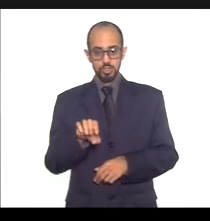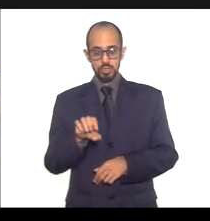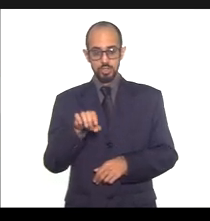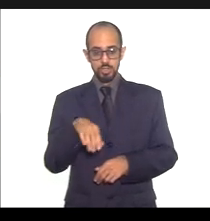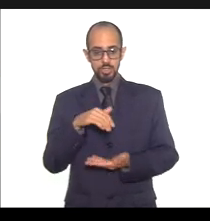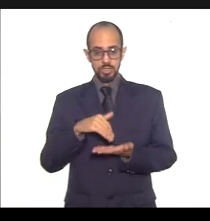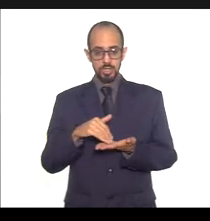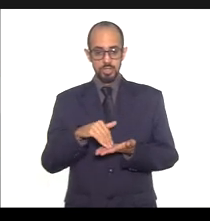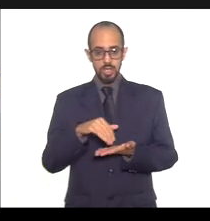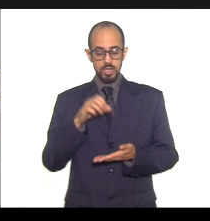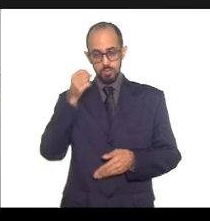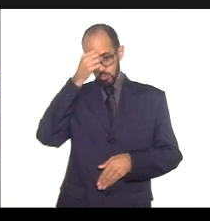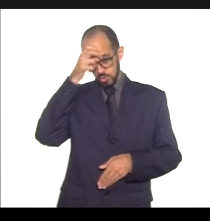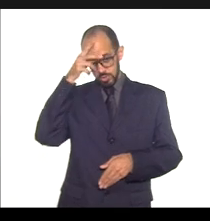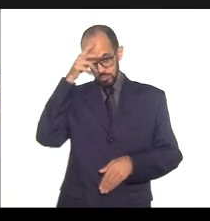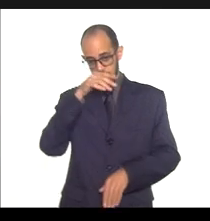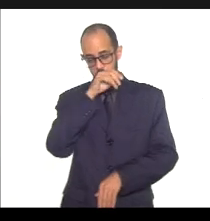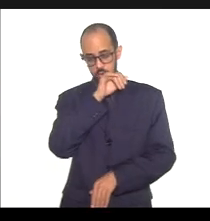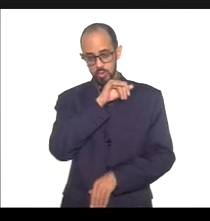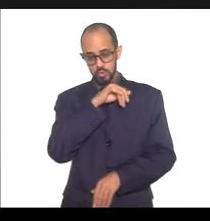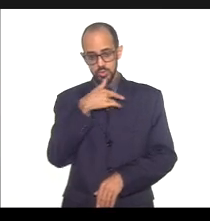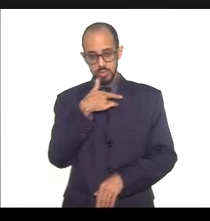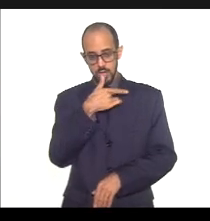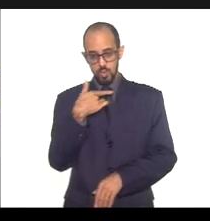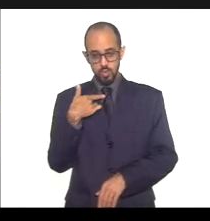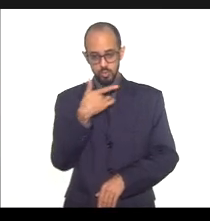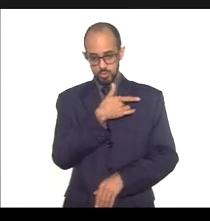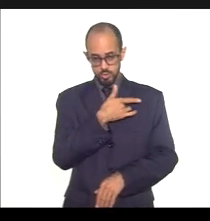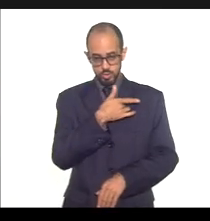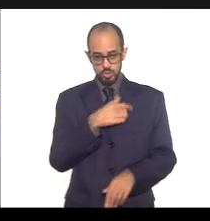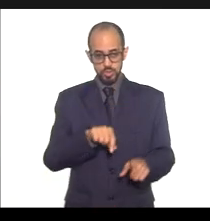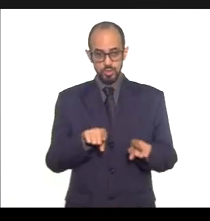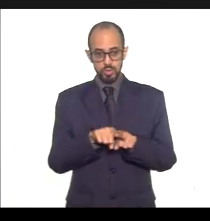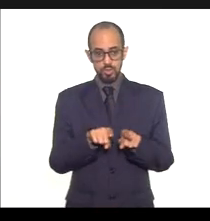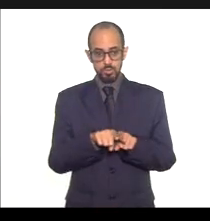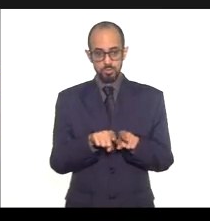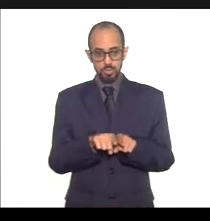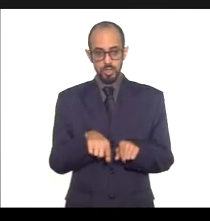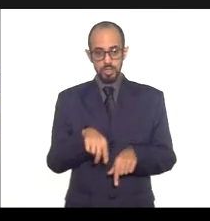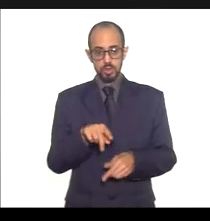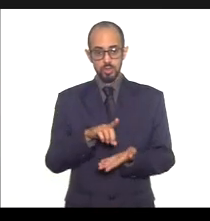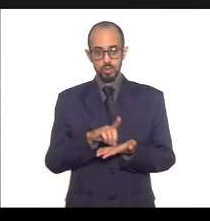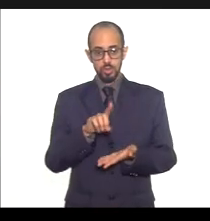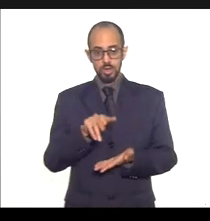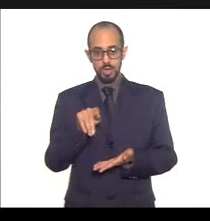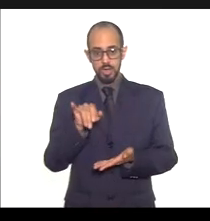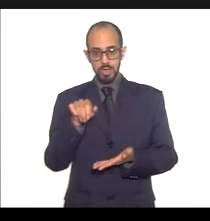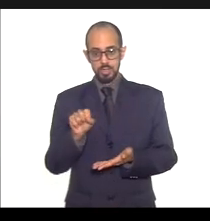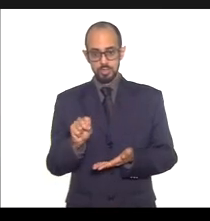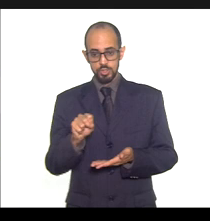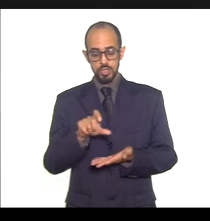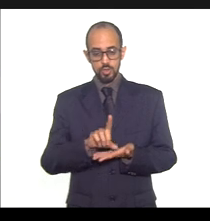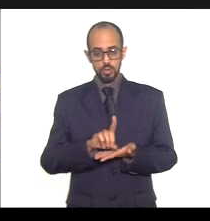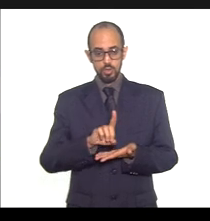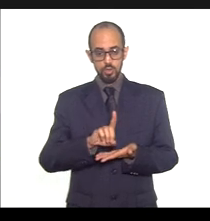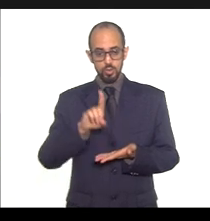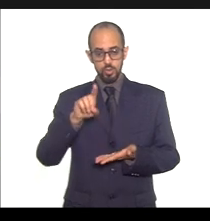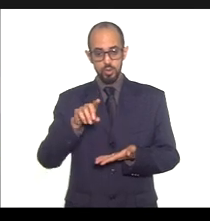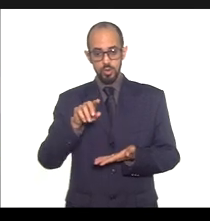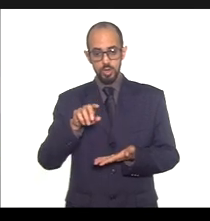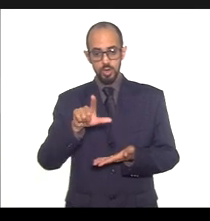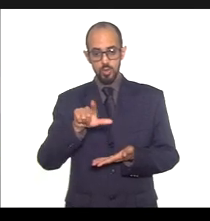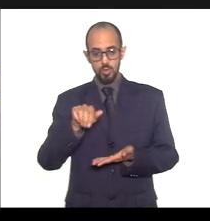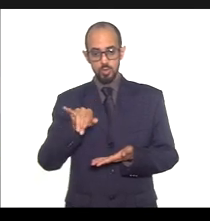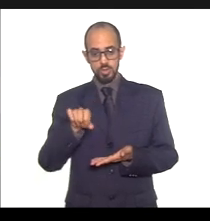Saúde. Doutora Cátia Atier, da Secretaria Estadual de Saúde. Doutora Heloísa Moreira, Secretaria Estadual de Saúde.